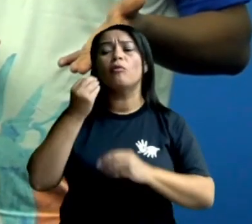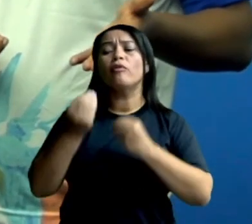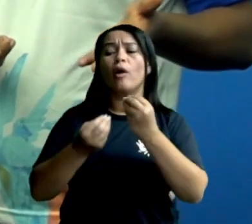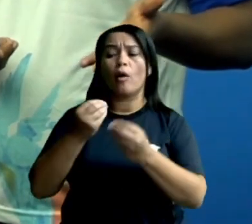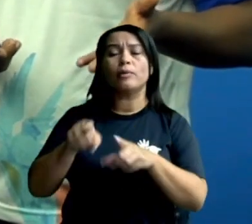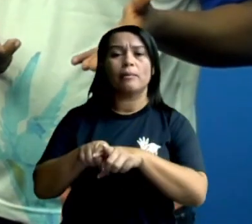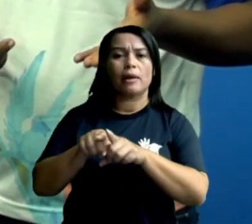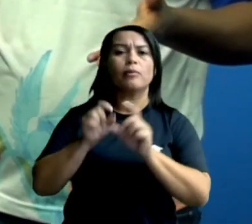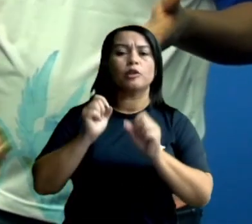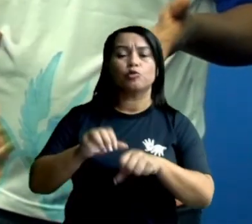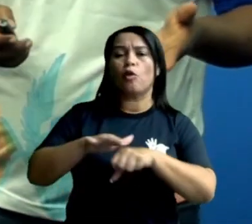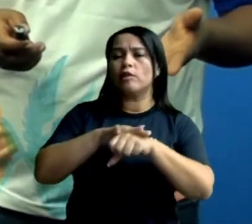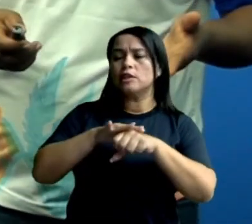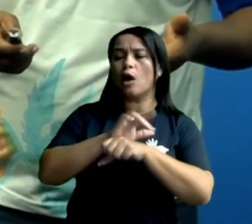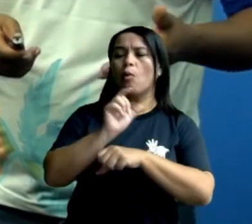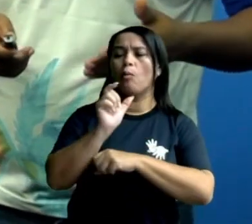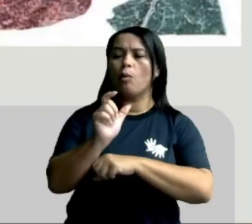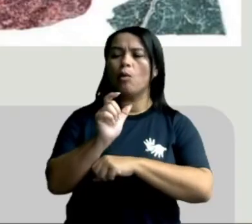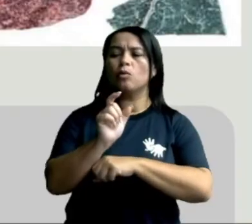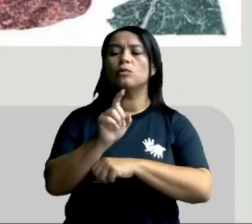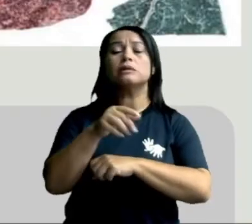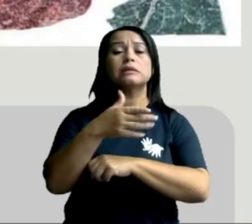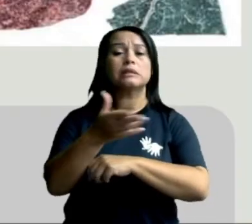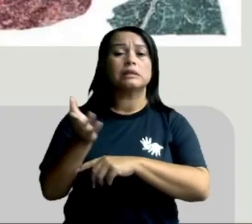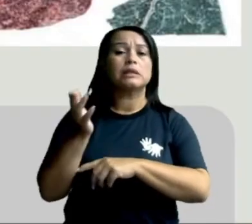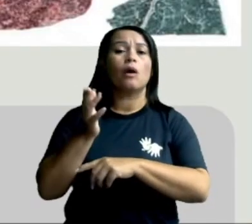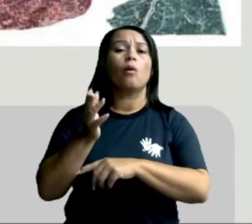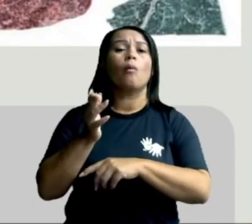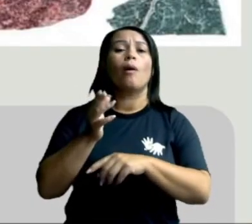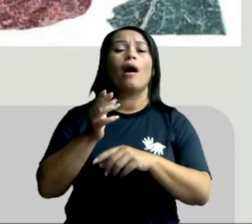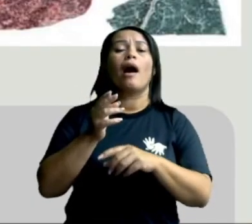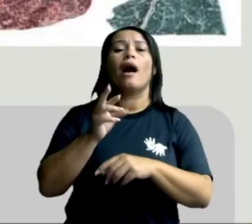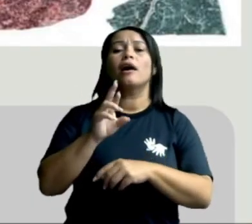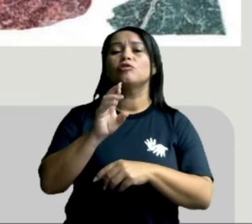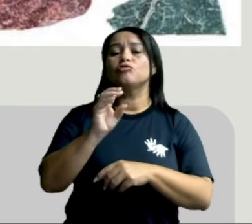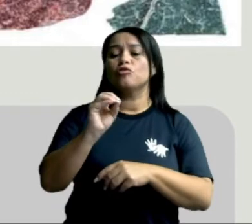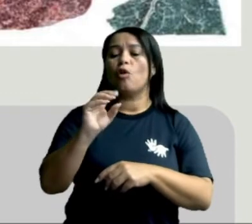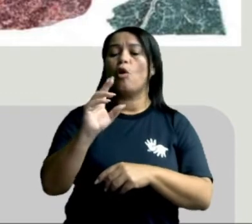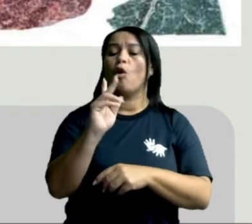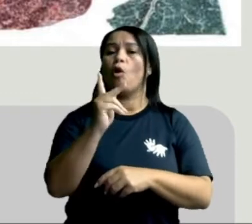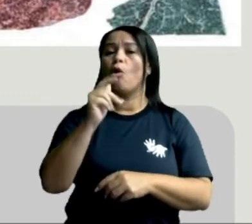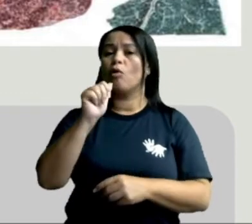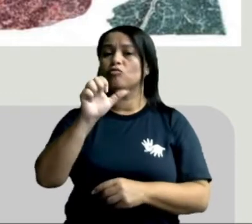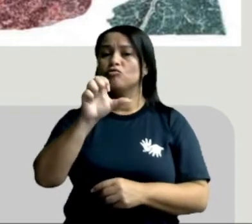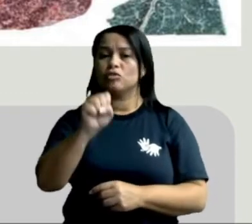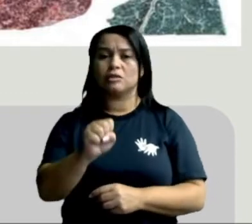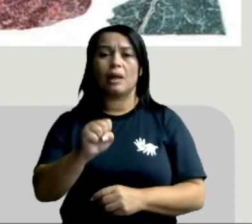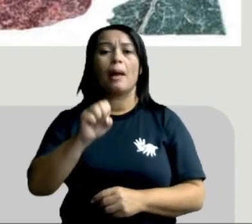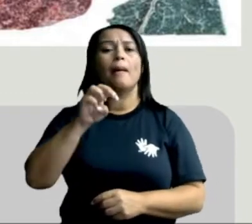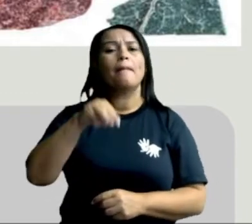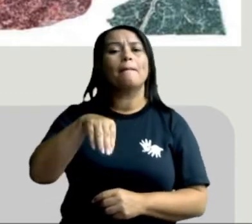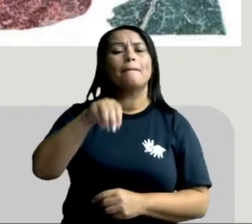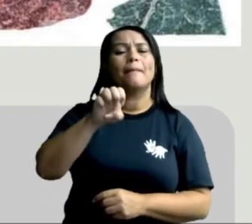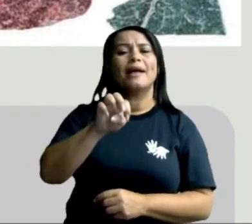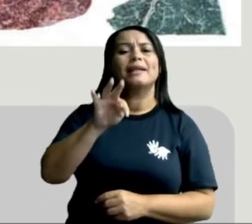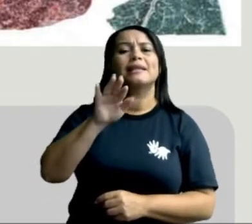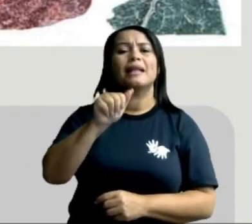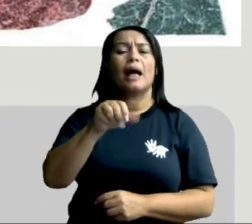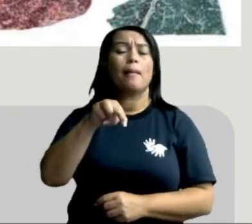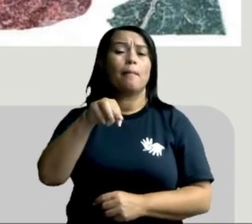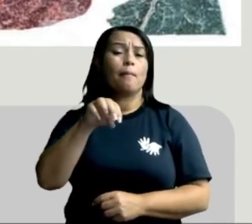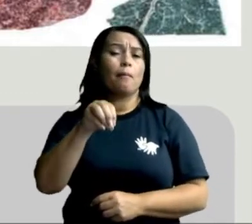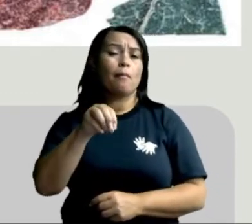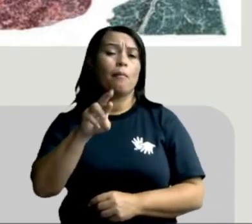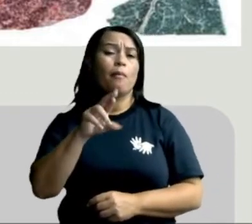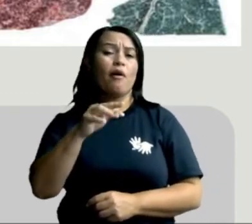elas são as rochas metamórficas. As rochas metamórficas são parecidíssimas